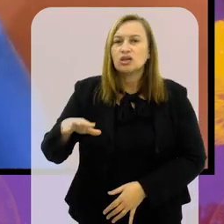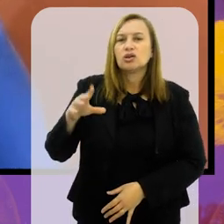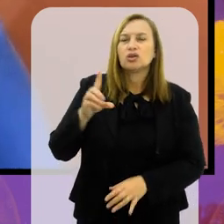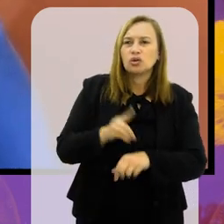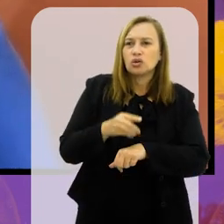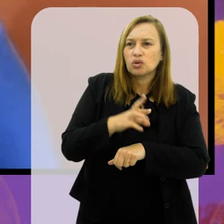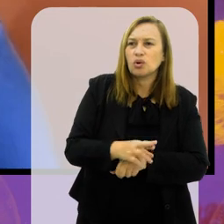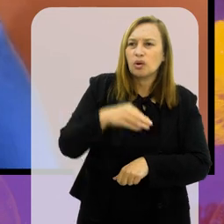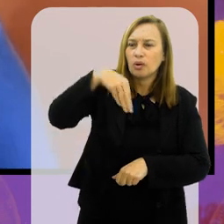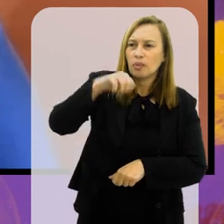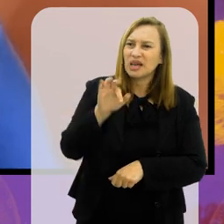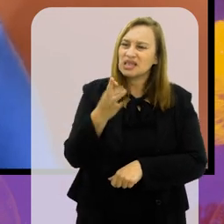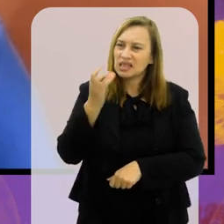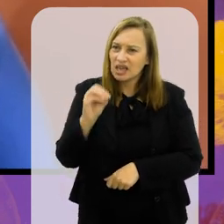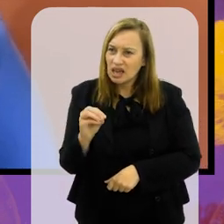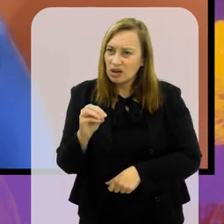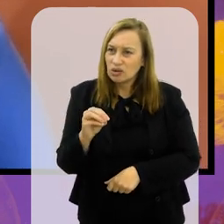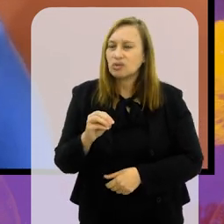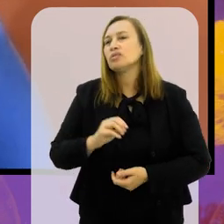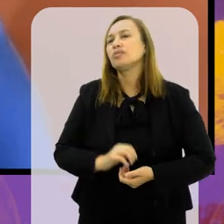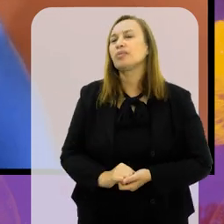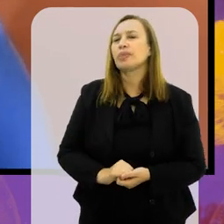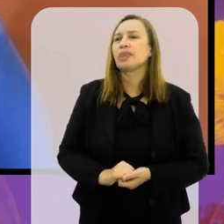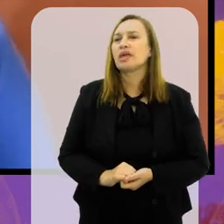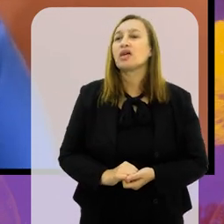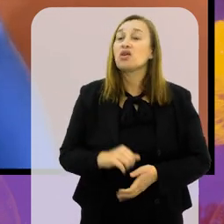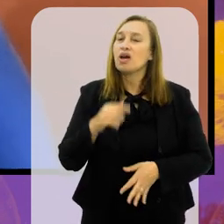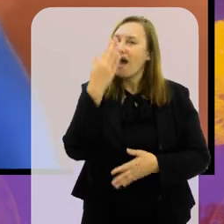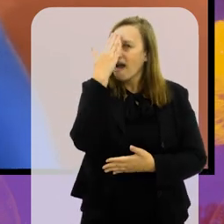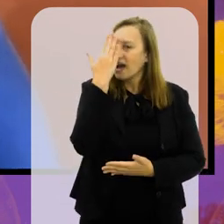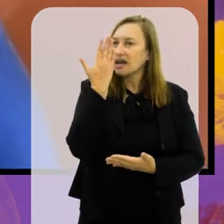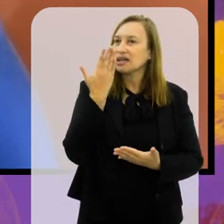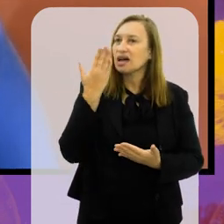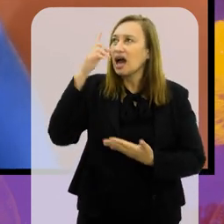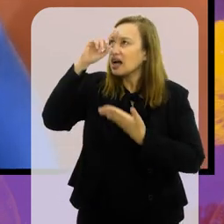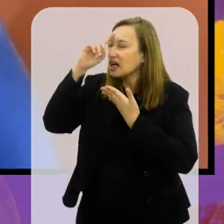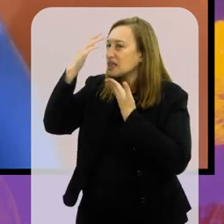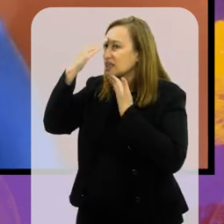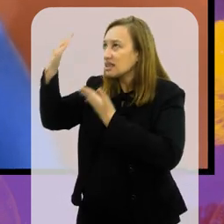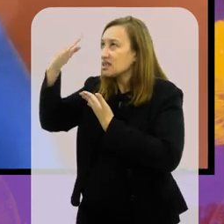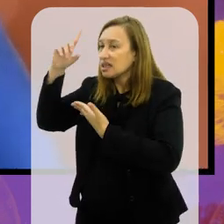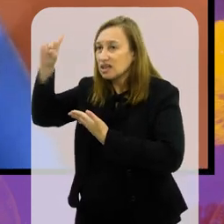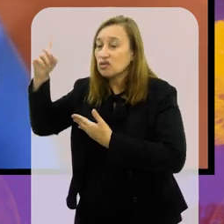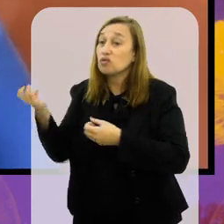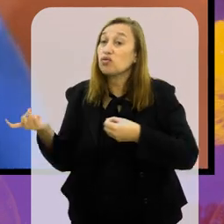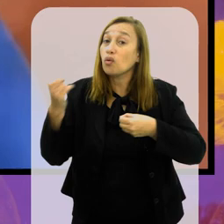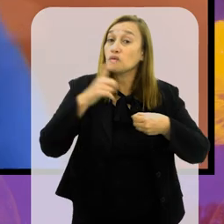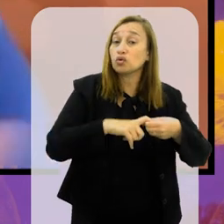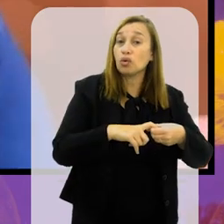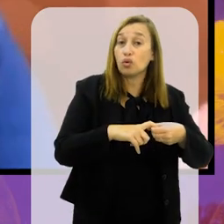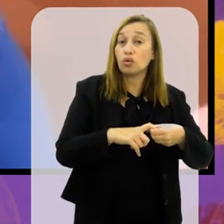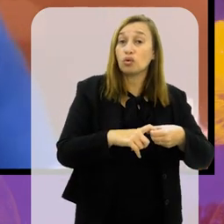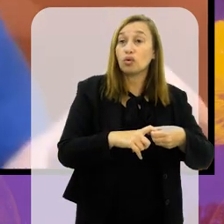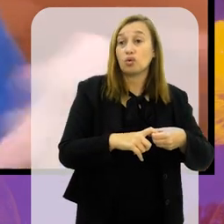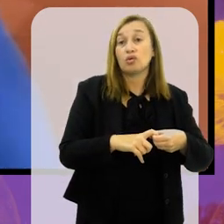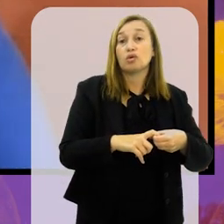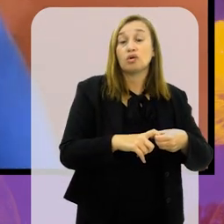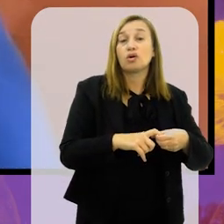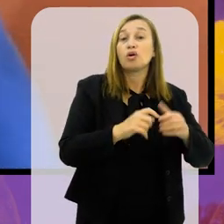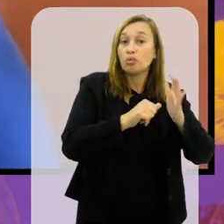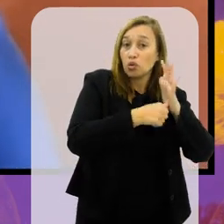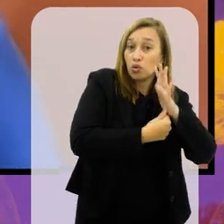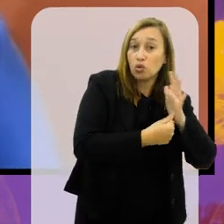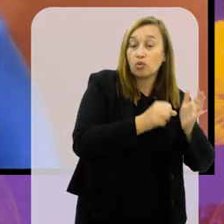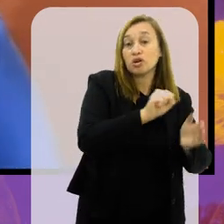grande empresário santista e apaixonado pelo Santos. E, graças a Deus, ele voltou à vida do